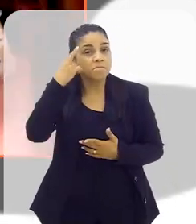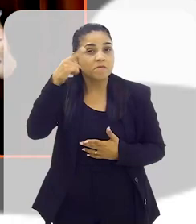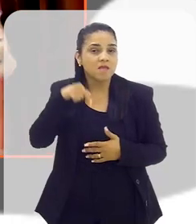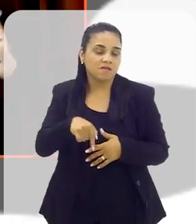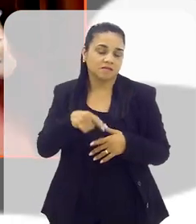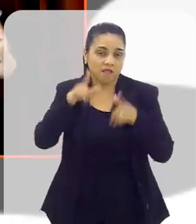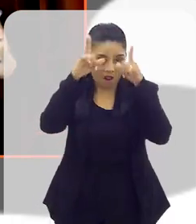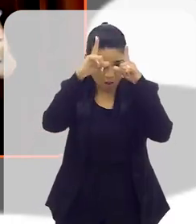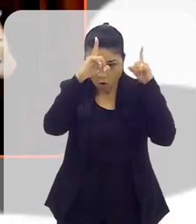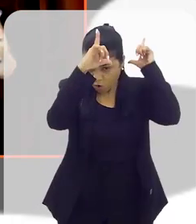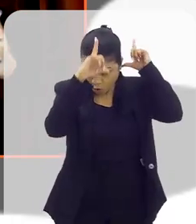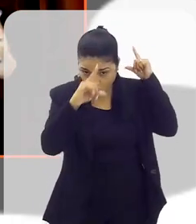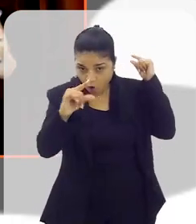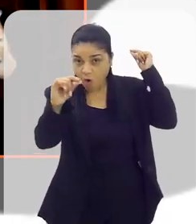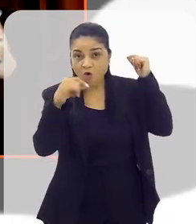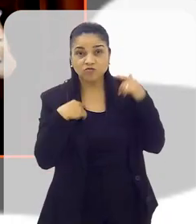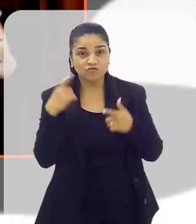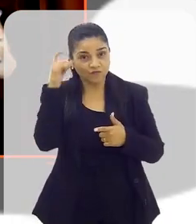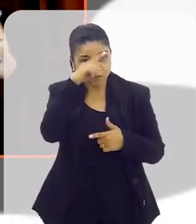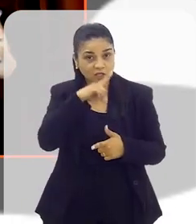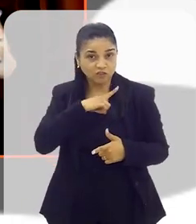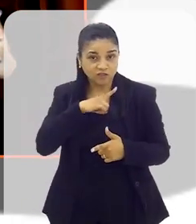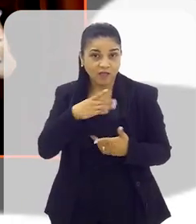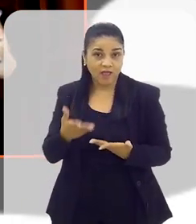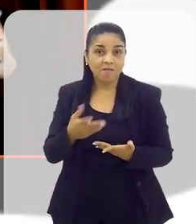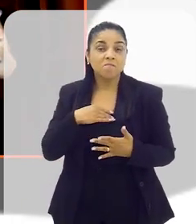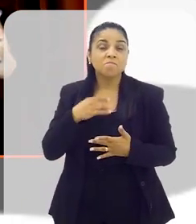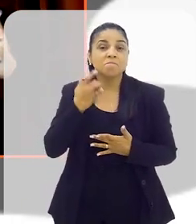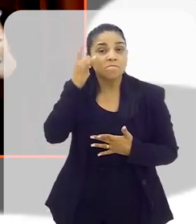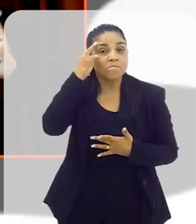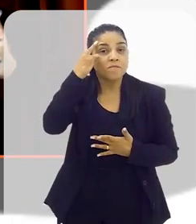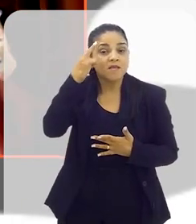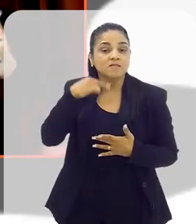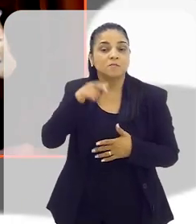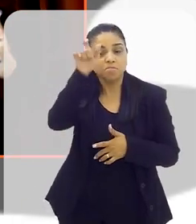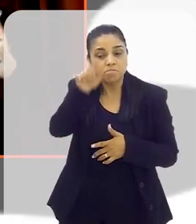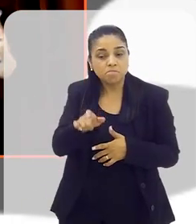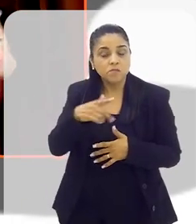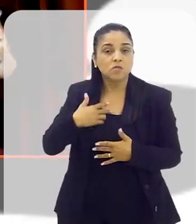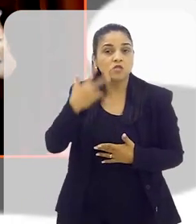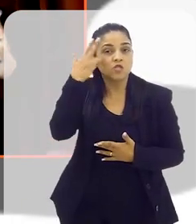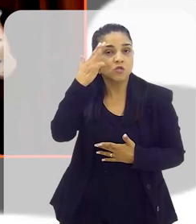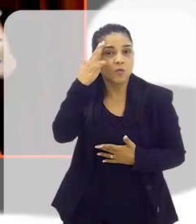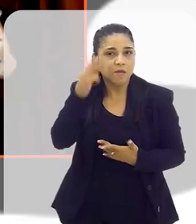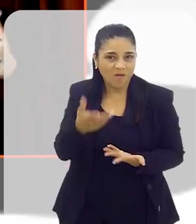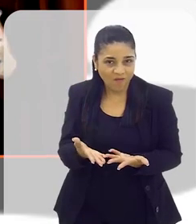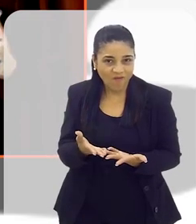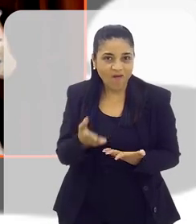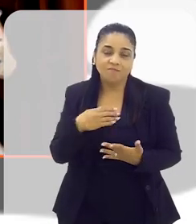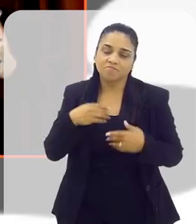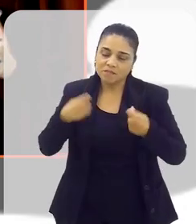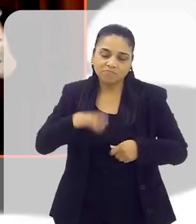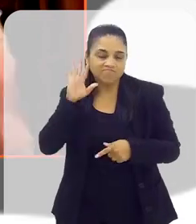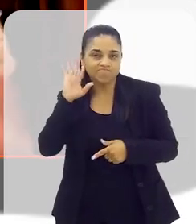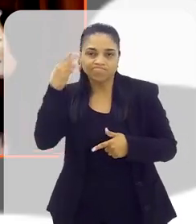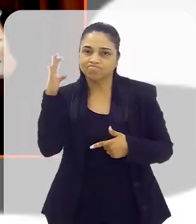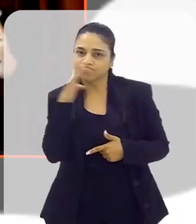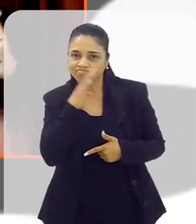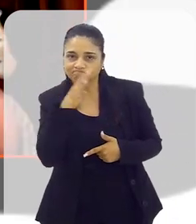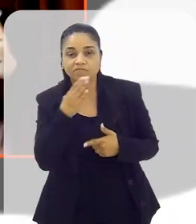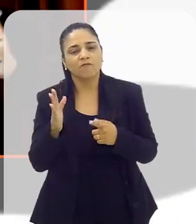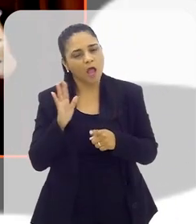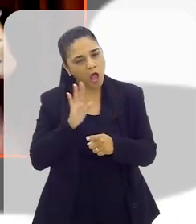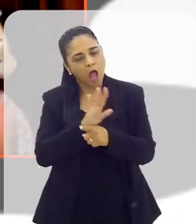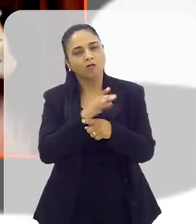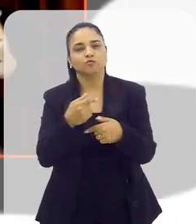cidadão comum norte-americano. Quer dizer, é uma coisa que a gente precisa buscar uma solução rápida para isso, porque, sem dúvida alguma,